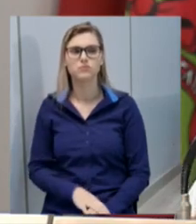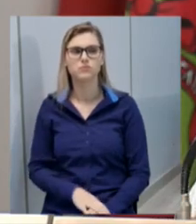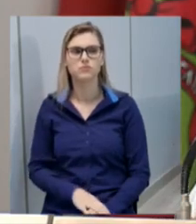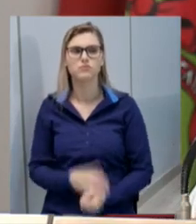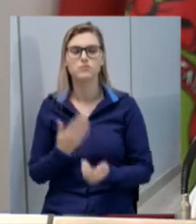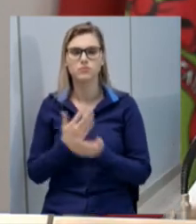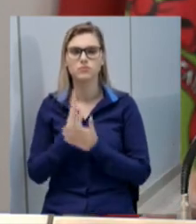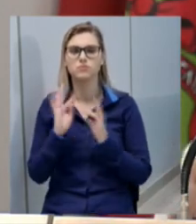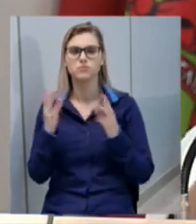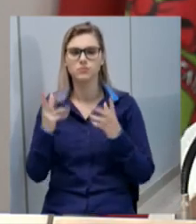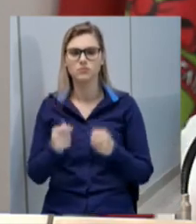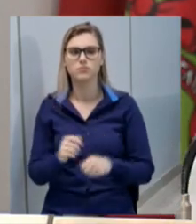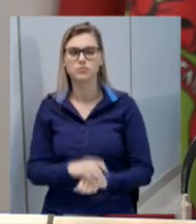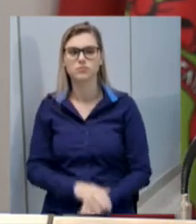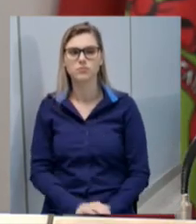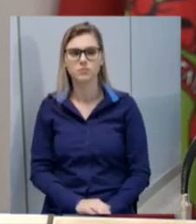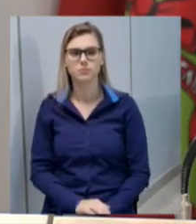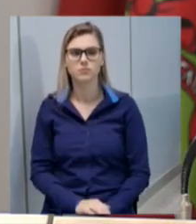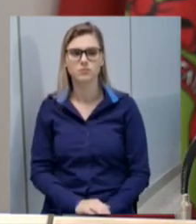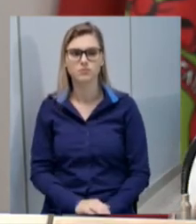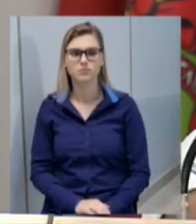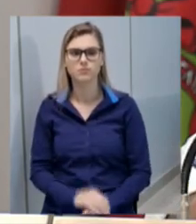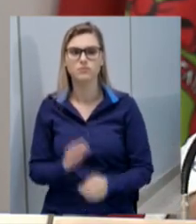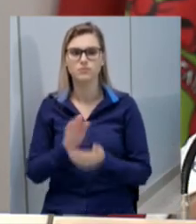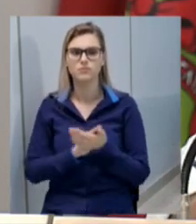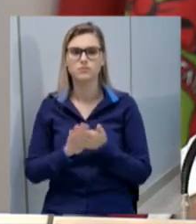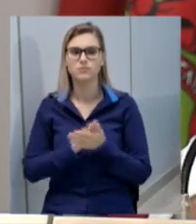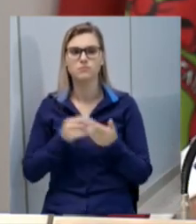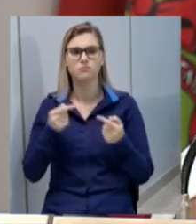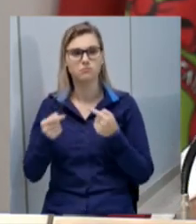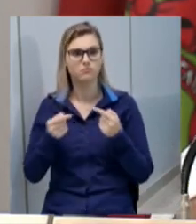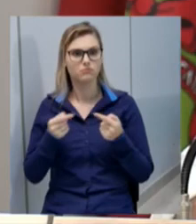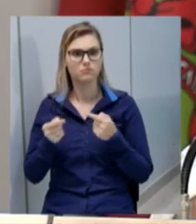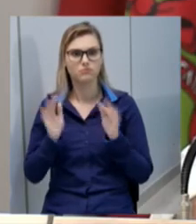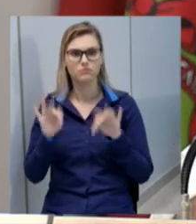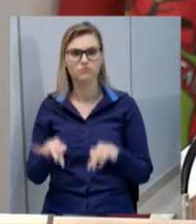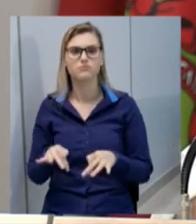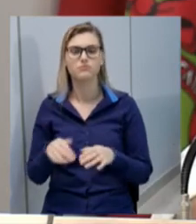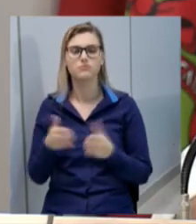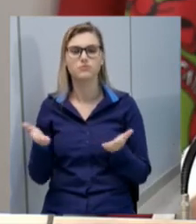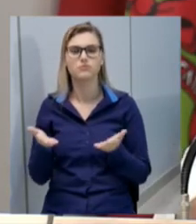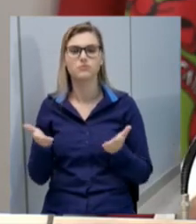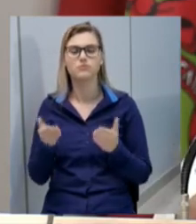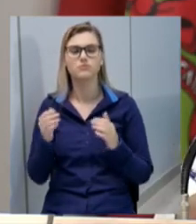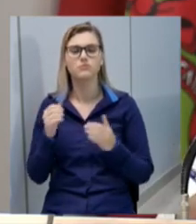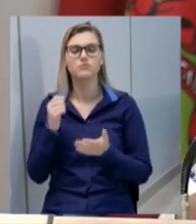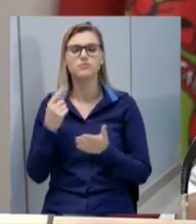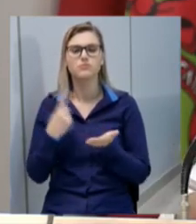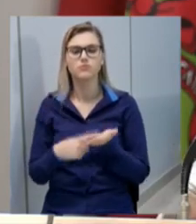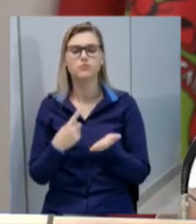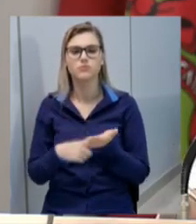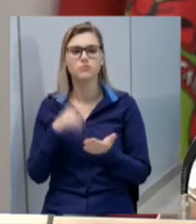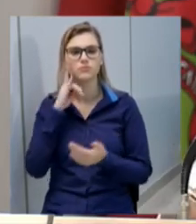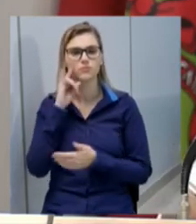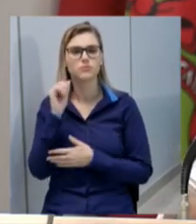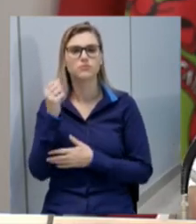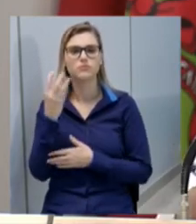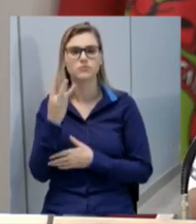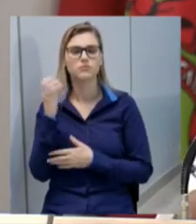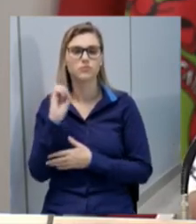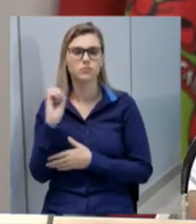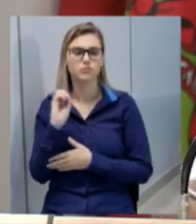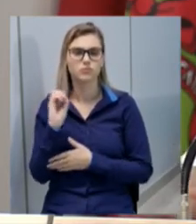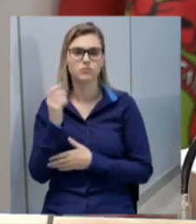aprovada por unanimidade nada mais havendo a ser tratado insero a presente sessão e marco a próxima sessão para o dia 3 de